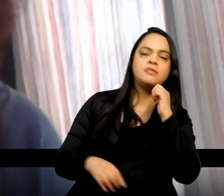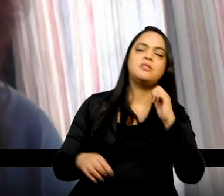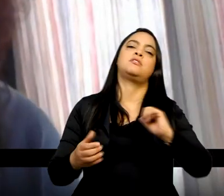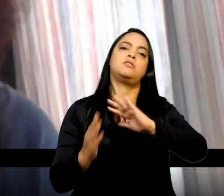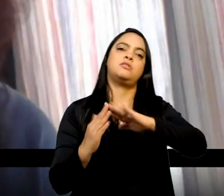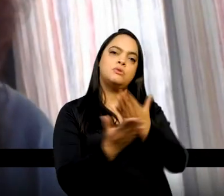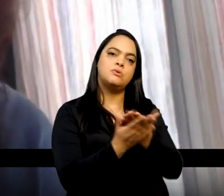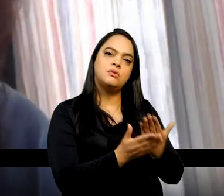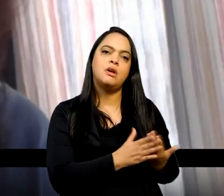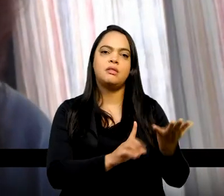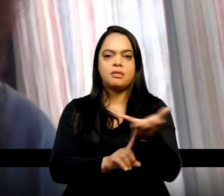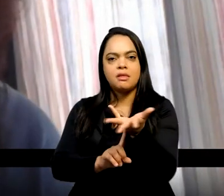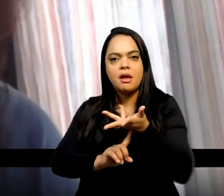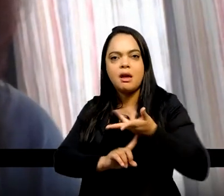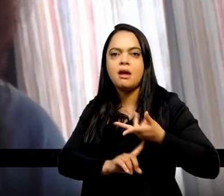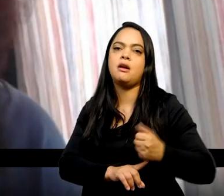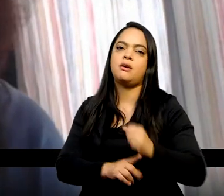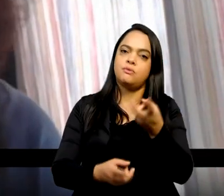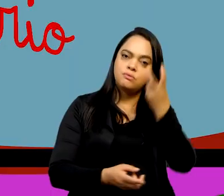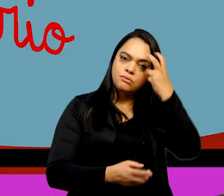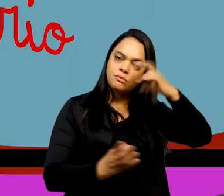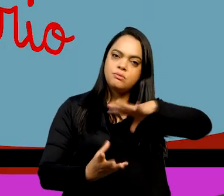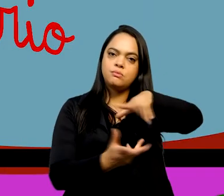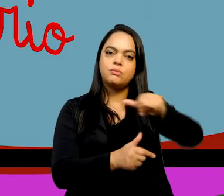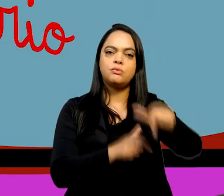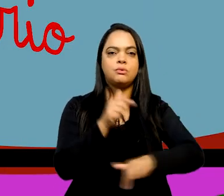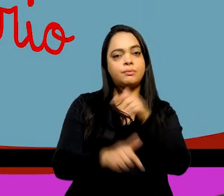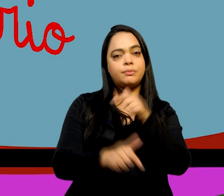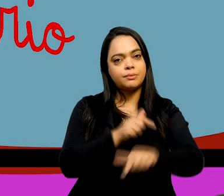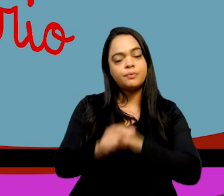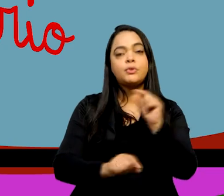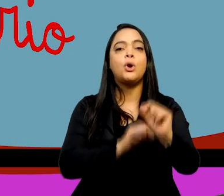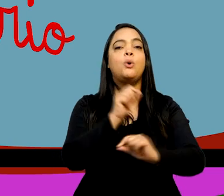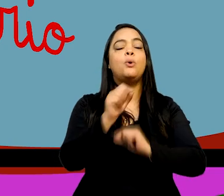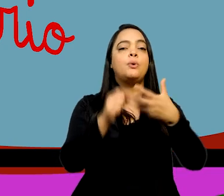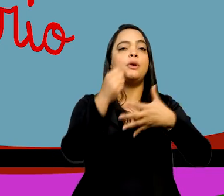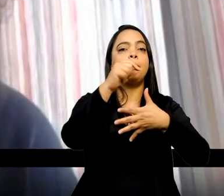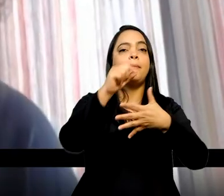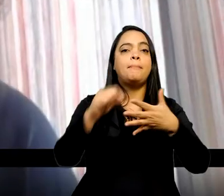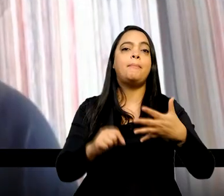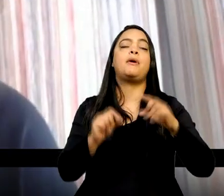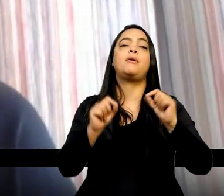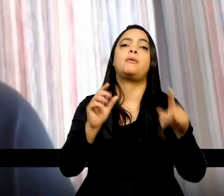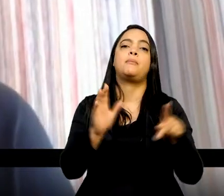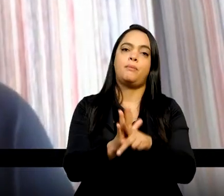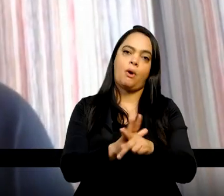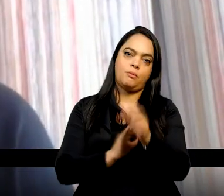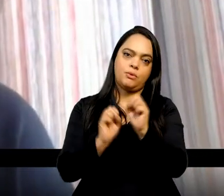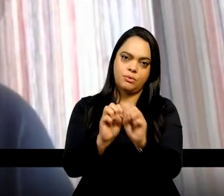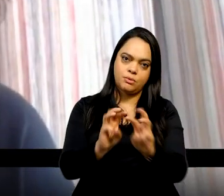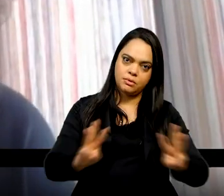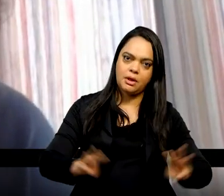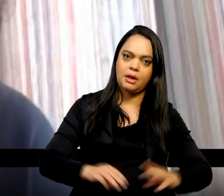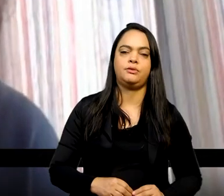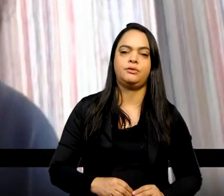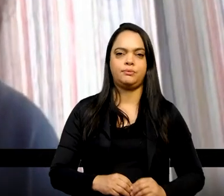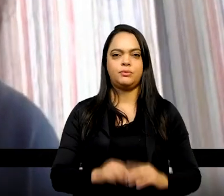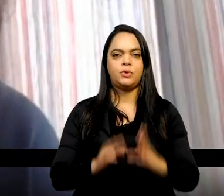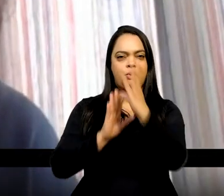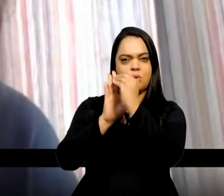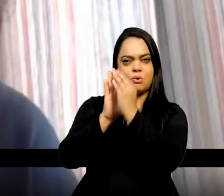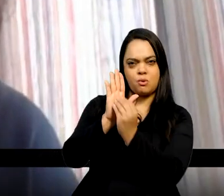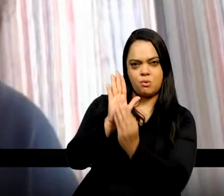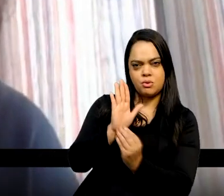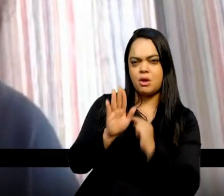cultura e nos mundos do trabalho. Quais são os princípios do Portal do Bicentenário? Os conteúdos e todas as demais